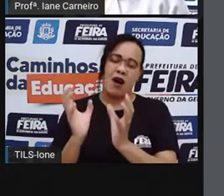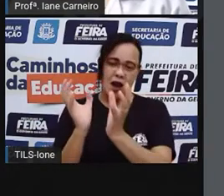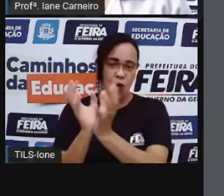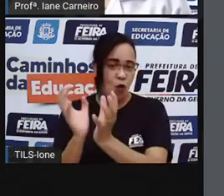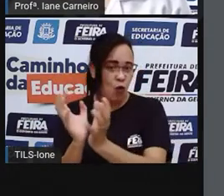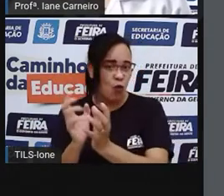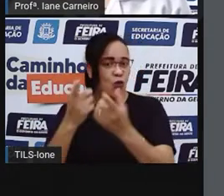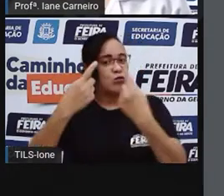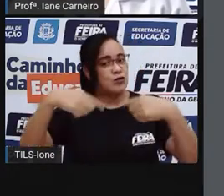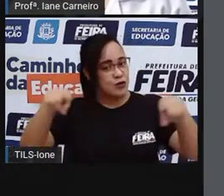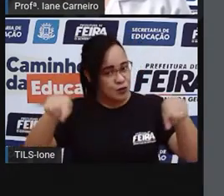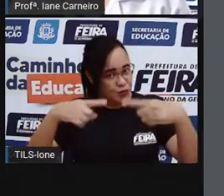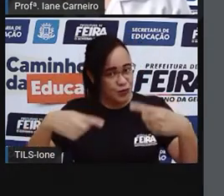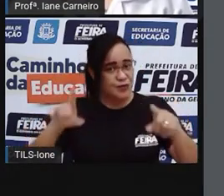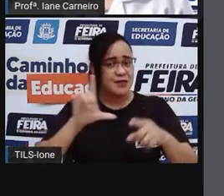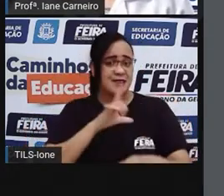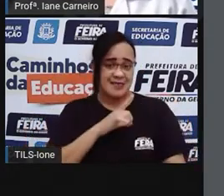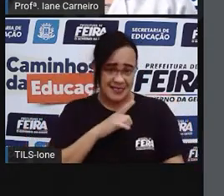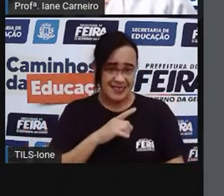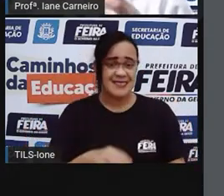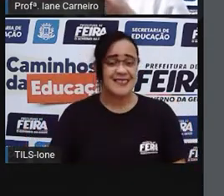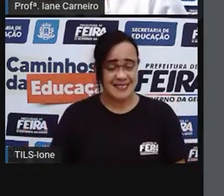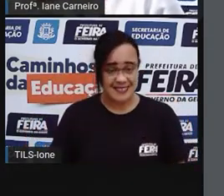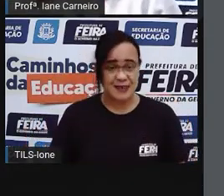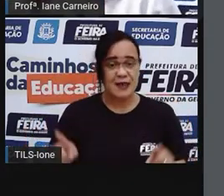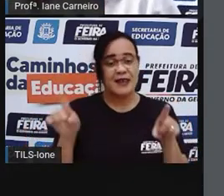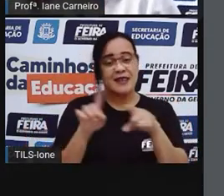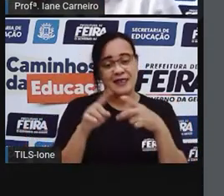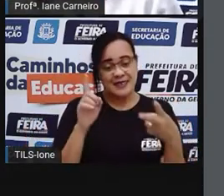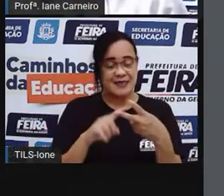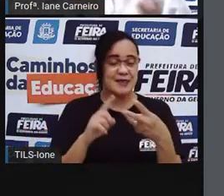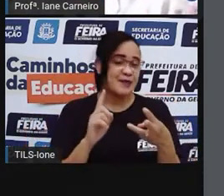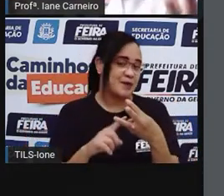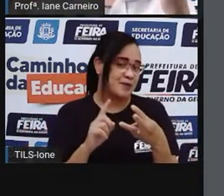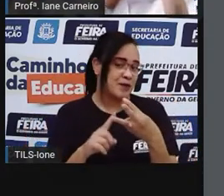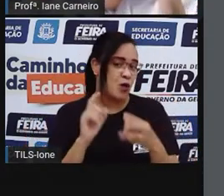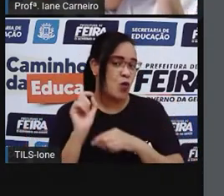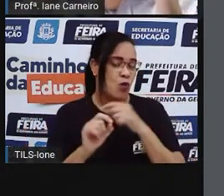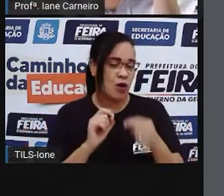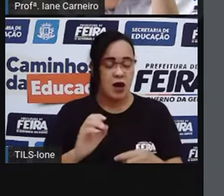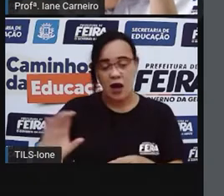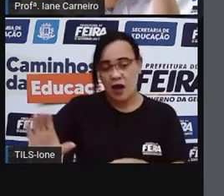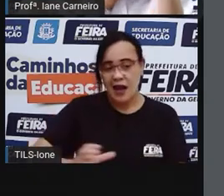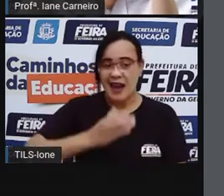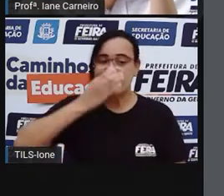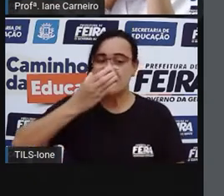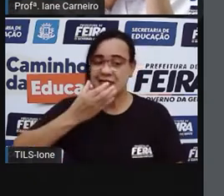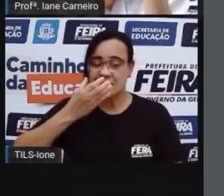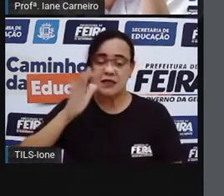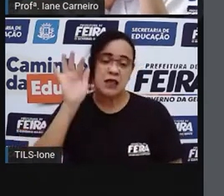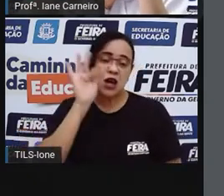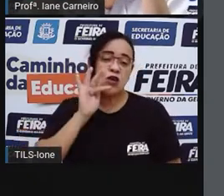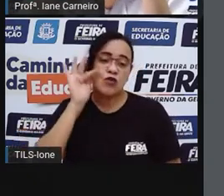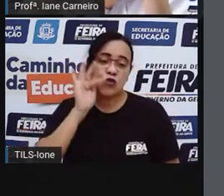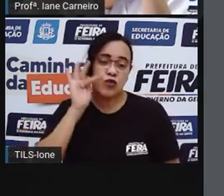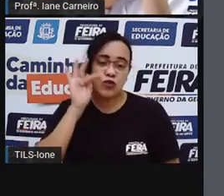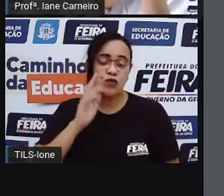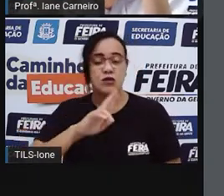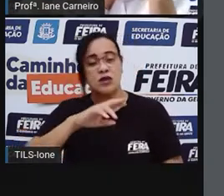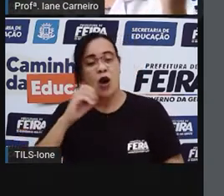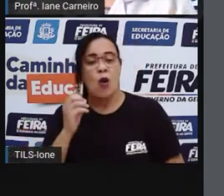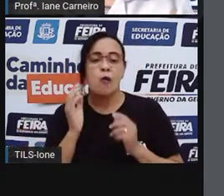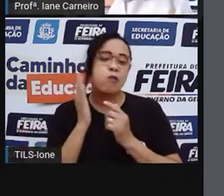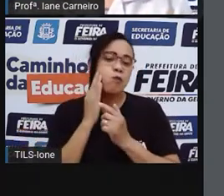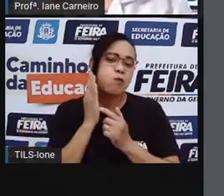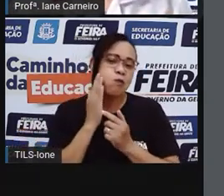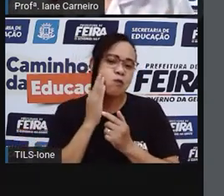Aqui, quando fala, ó, a maçã, né? Tem a maçã, que é a fruta, e a maçã, que é a maçã do rosto, ou a bochechinha da gente,